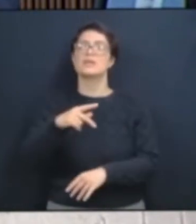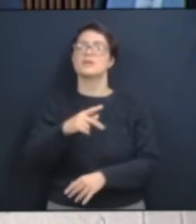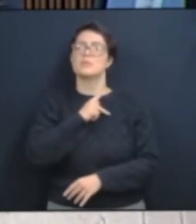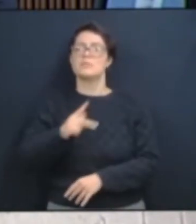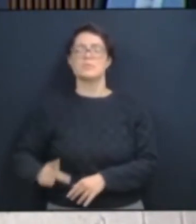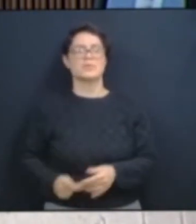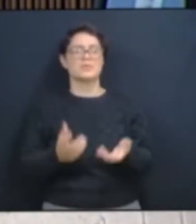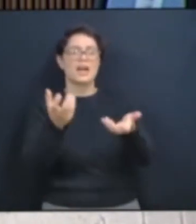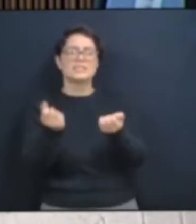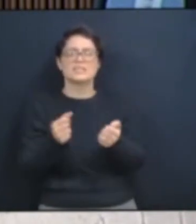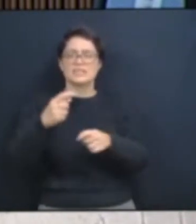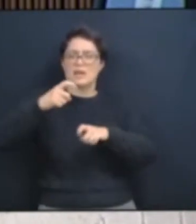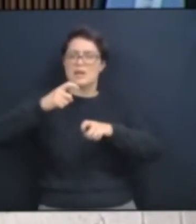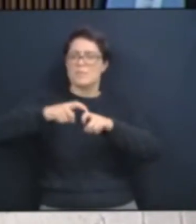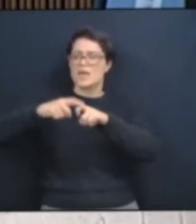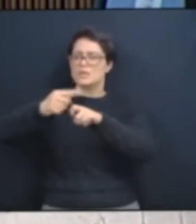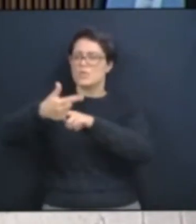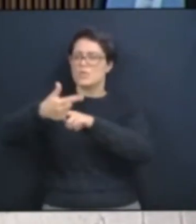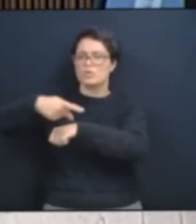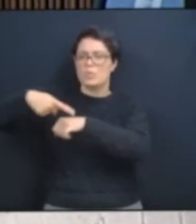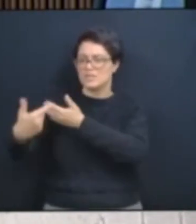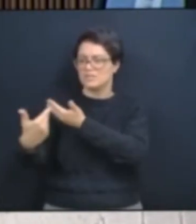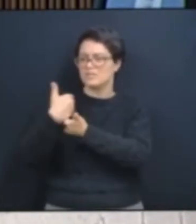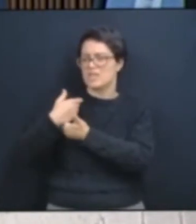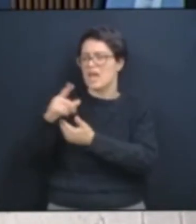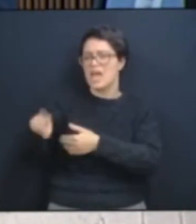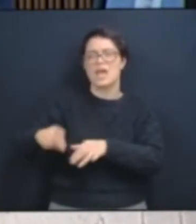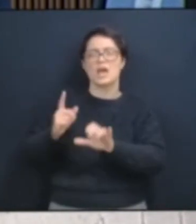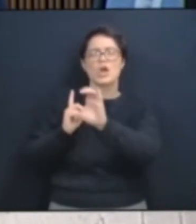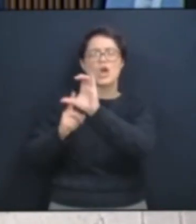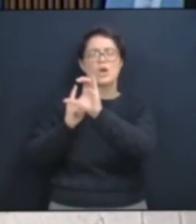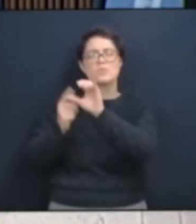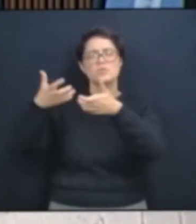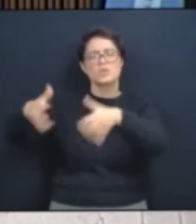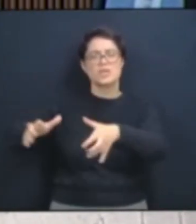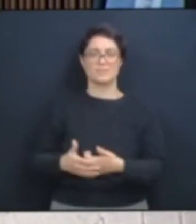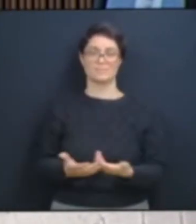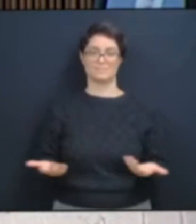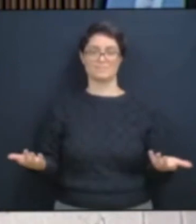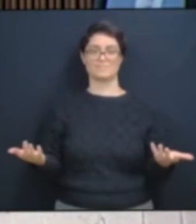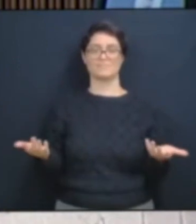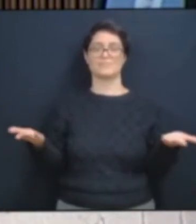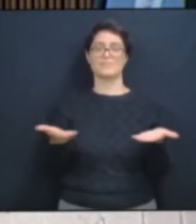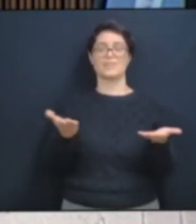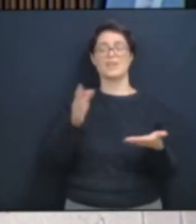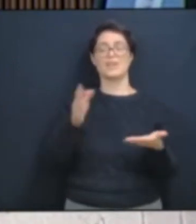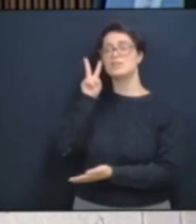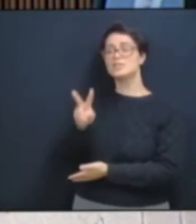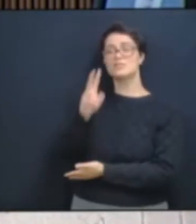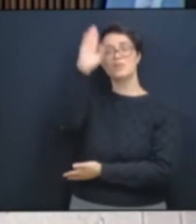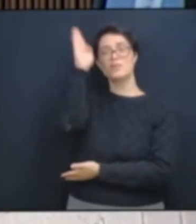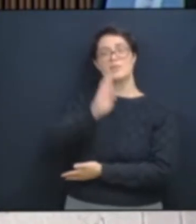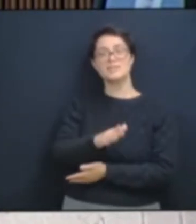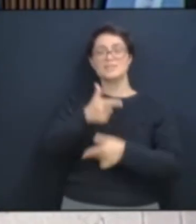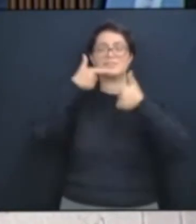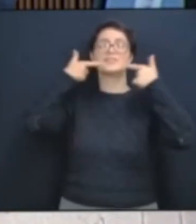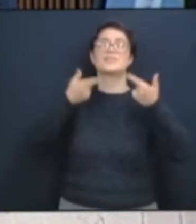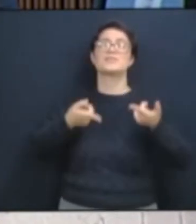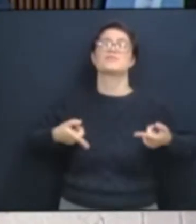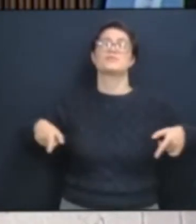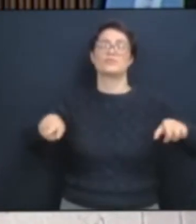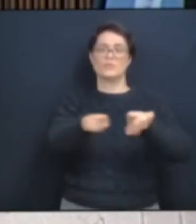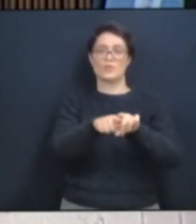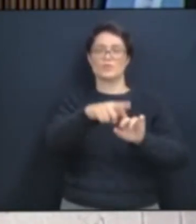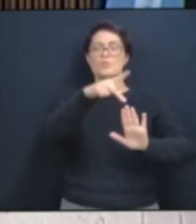comunistas. Sabe o que é difícil agora? ver o Brasil sorridente voltar e as pessoas terem direito ao acesso